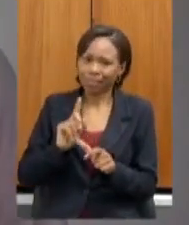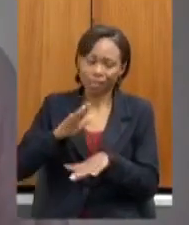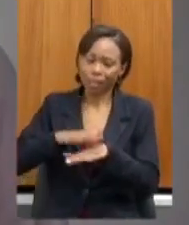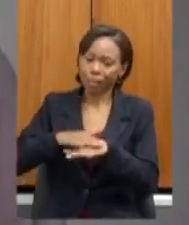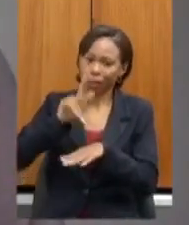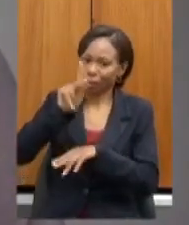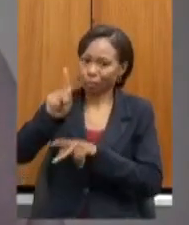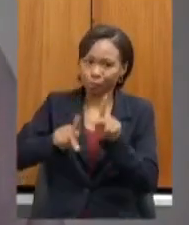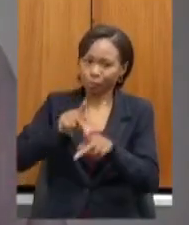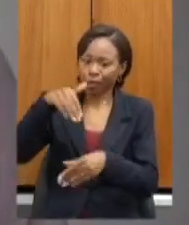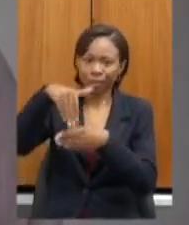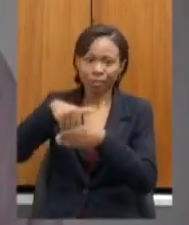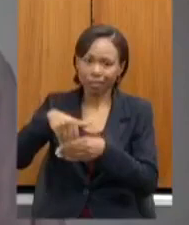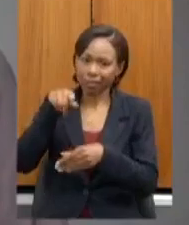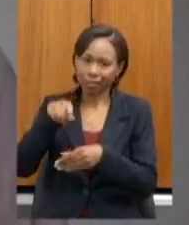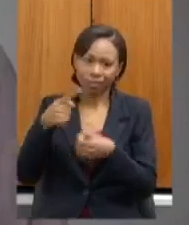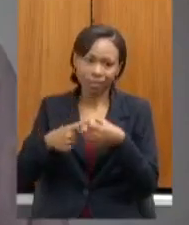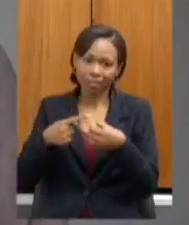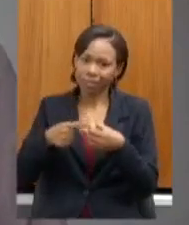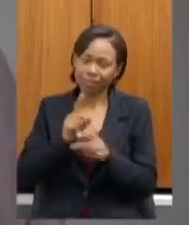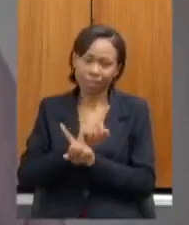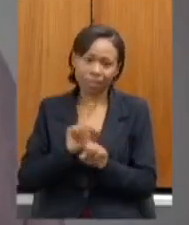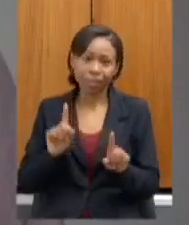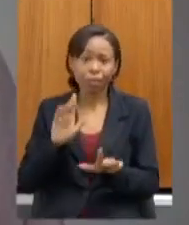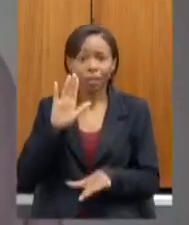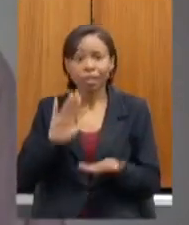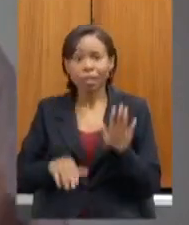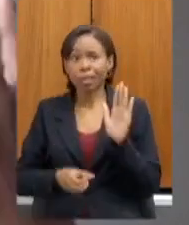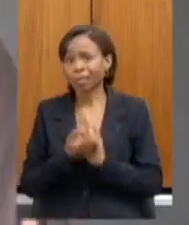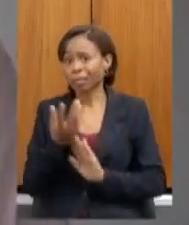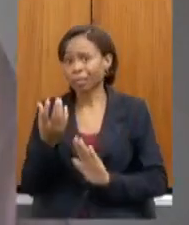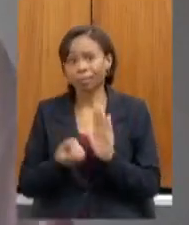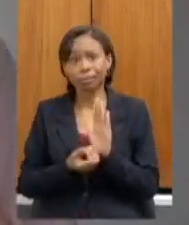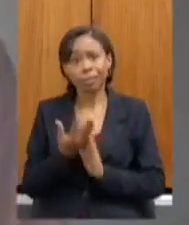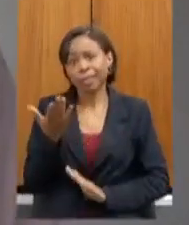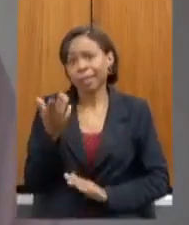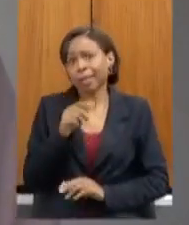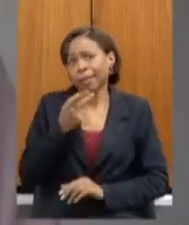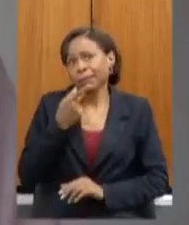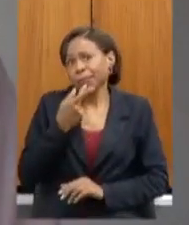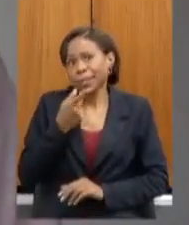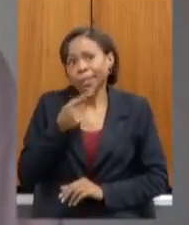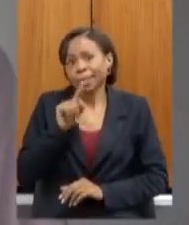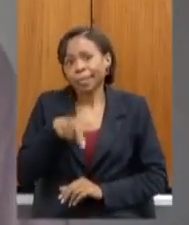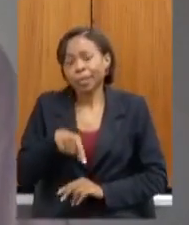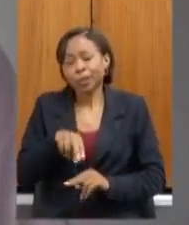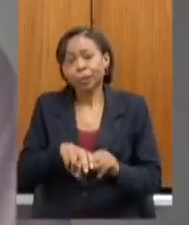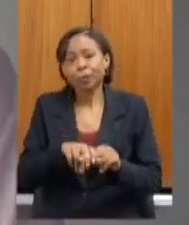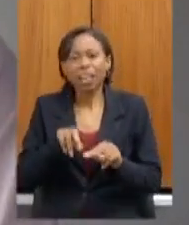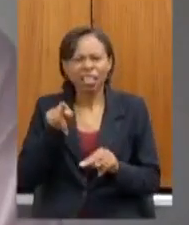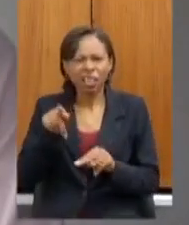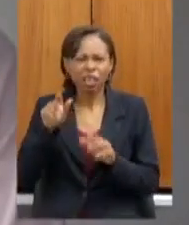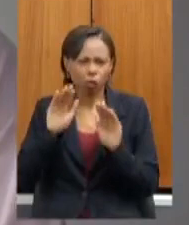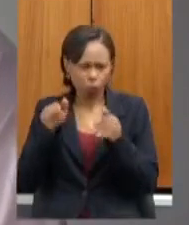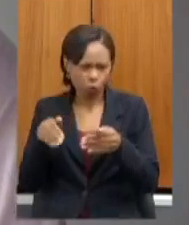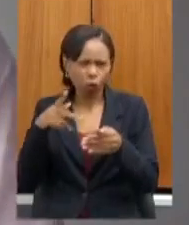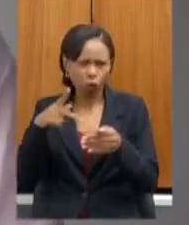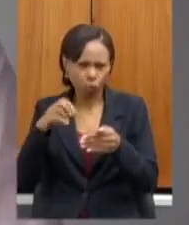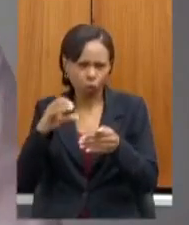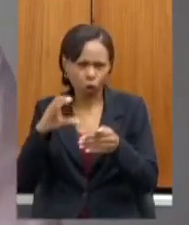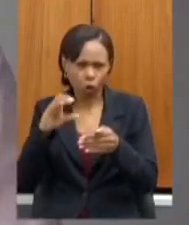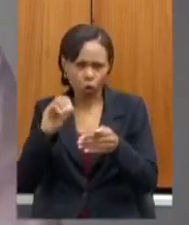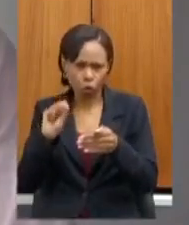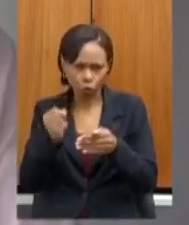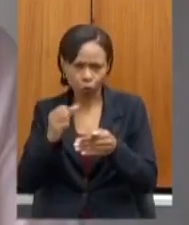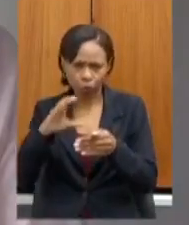eleitores daquele município e muitas vezes a justificativa nesse caso específico de postos de caudas deputada a gente falou